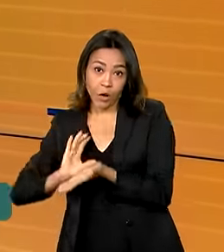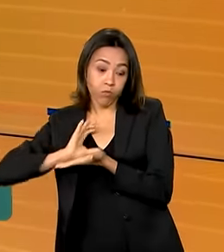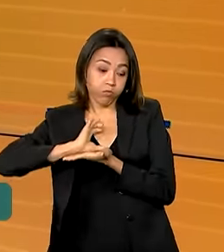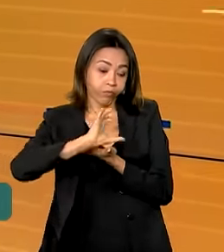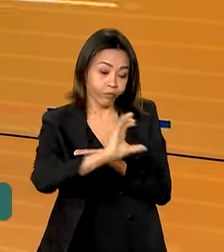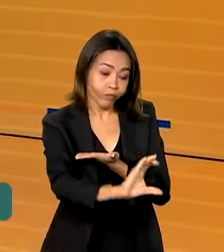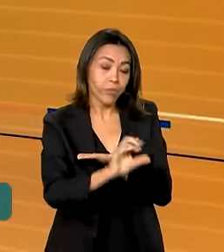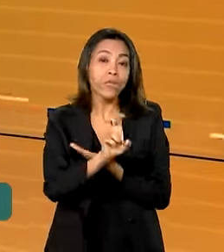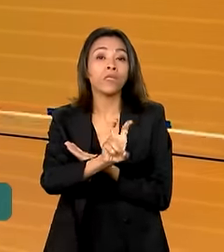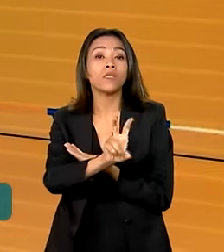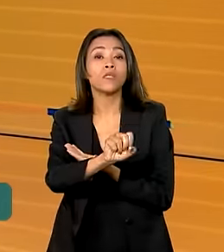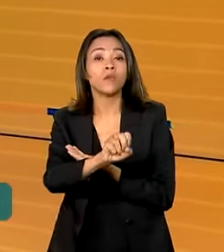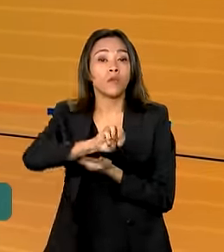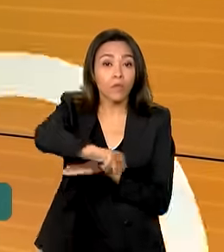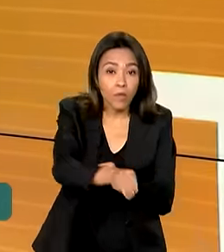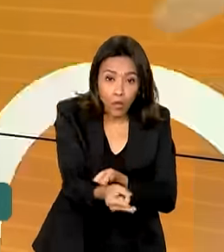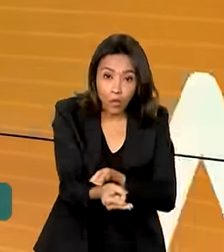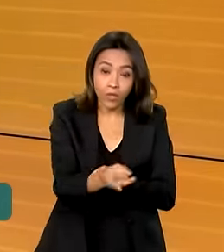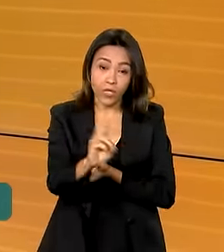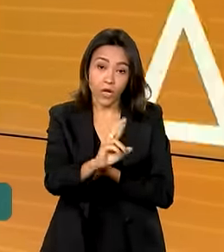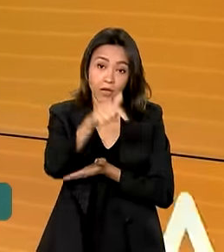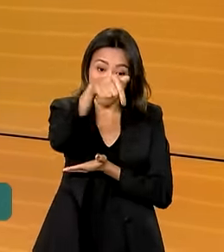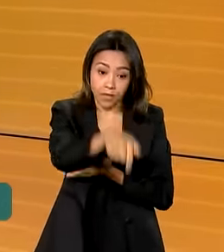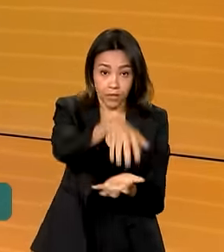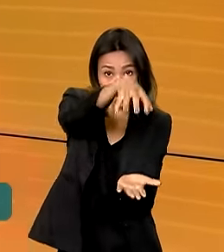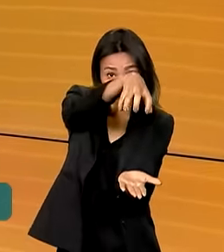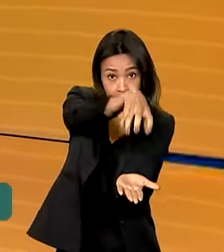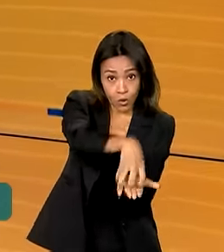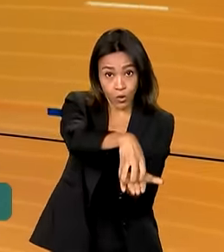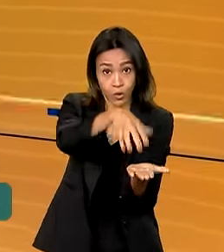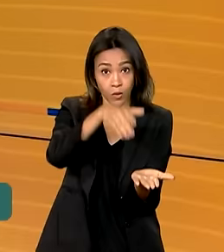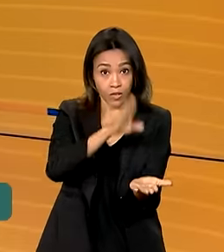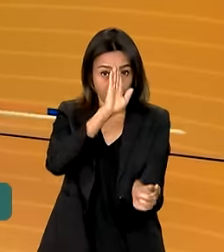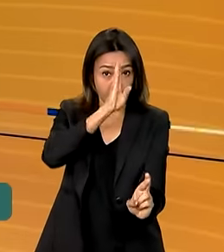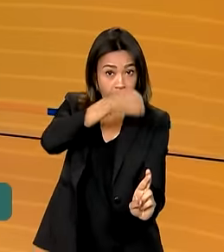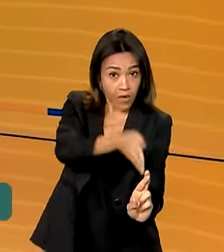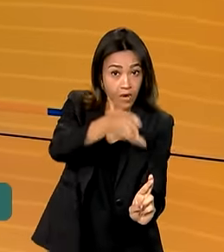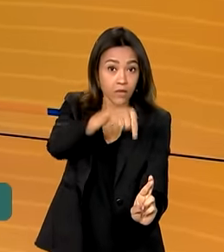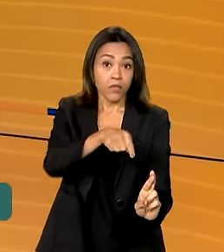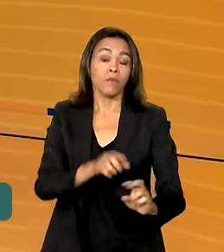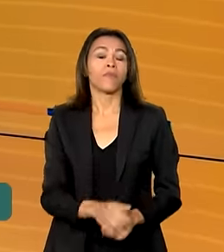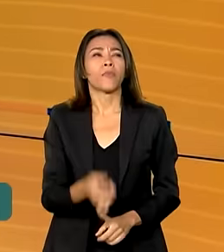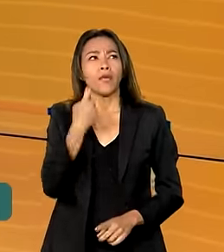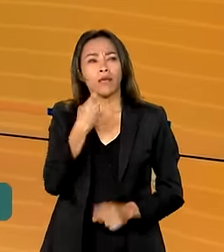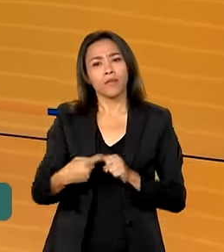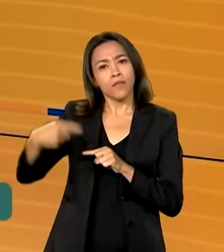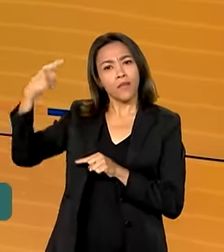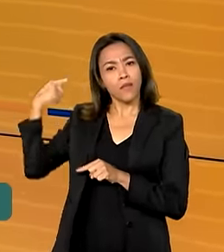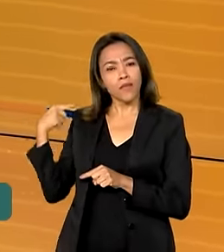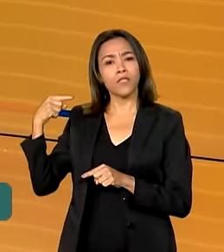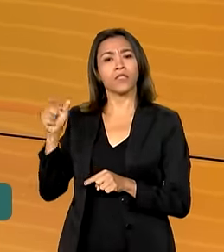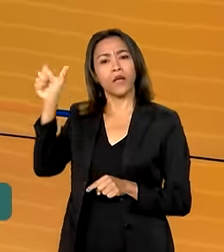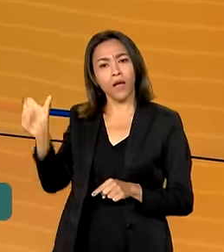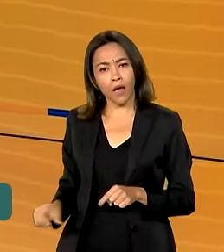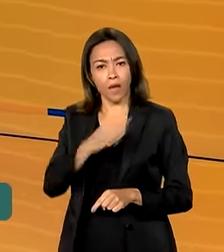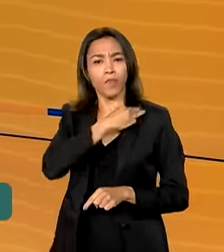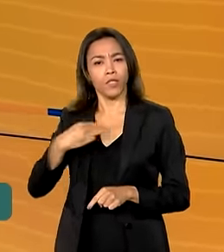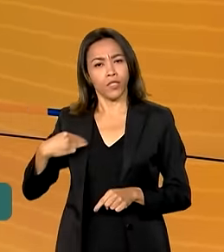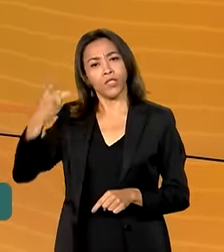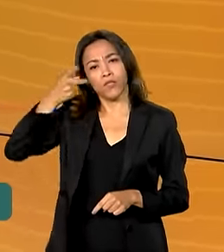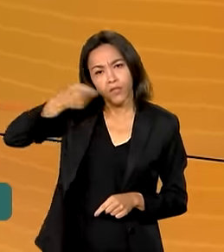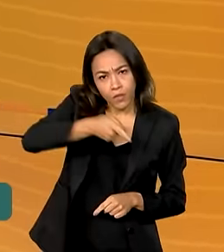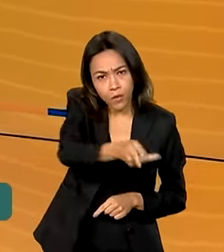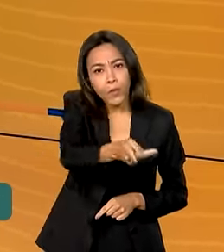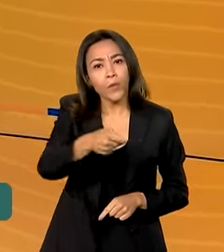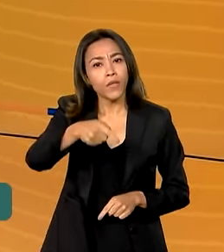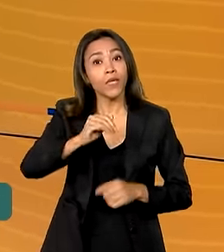50 milhões de reais na unidade. Na sexta-feira, a ministra Luciana Santos visitou as obras e anunciou